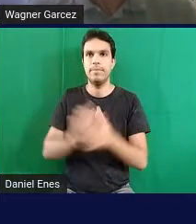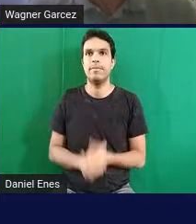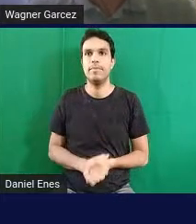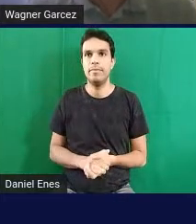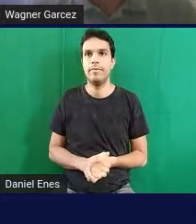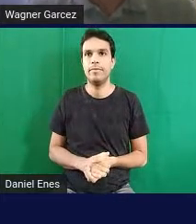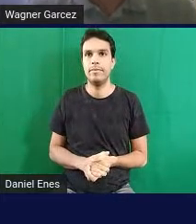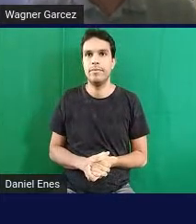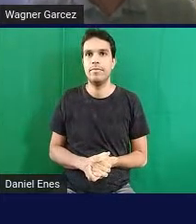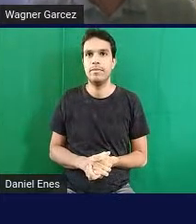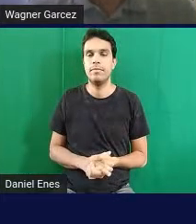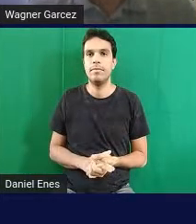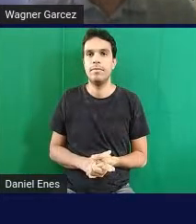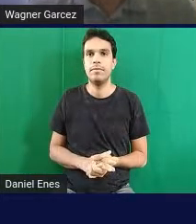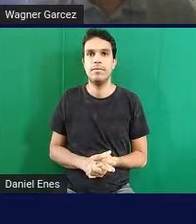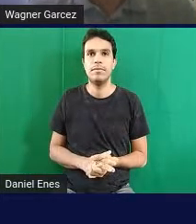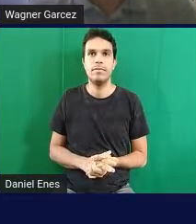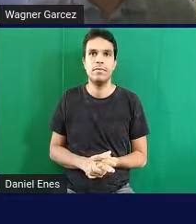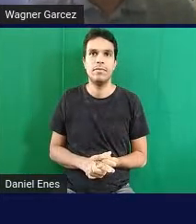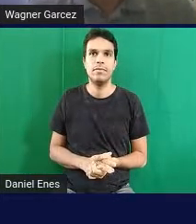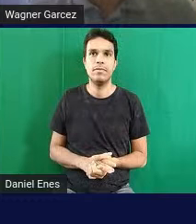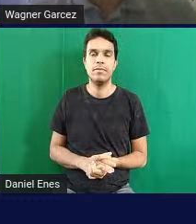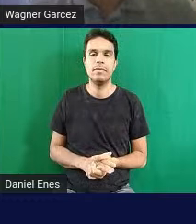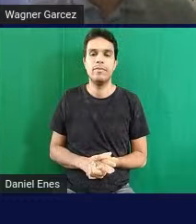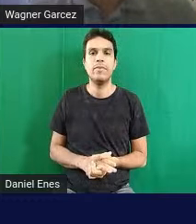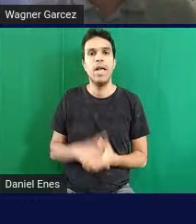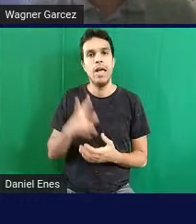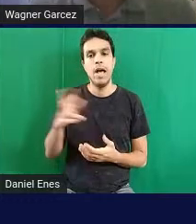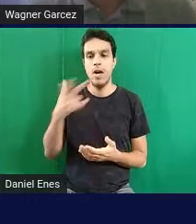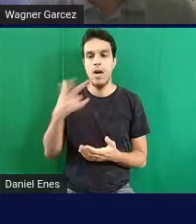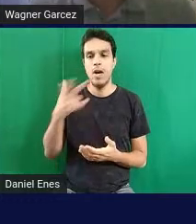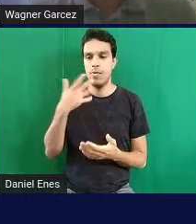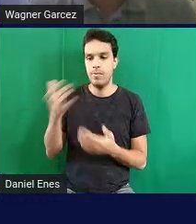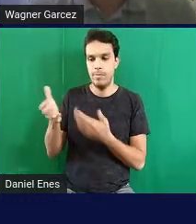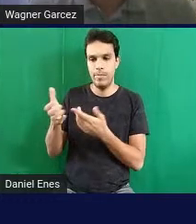Talkback ativado. Então, vou pedir para ele fazer a leitura.